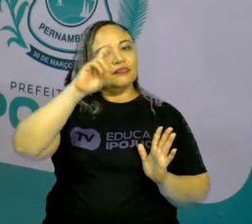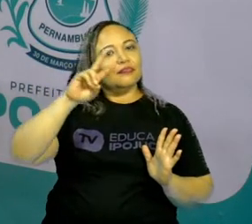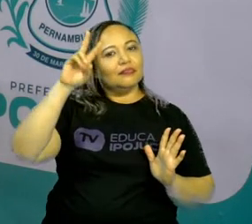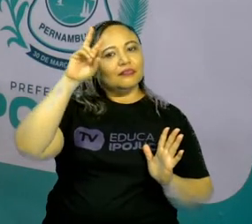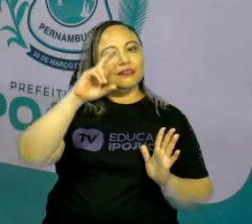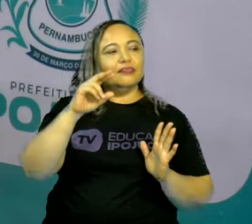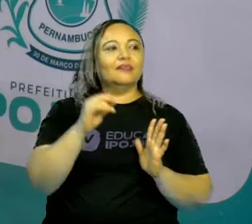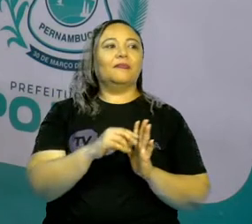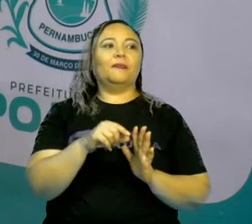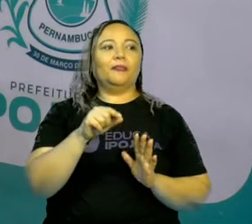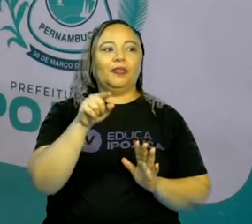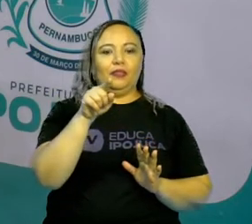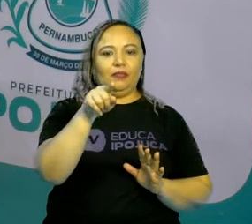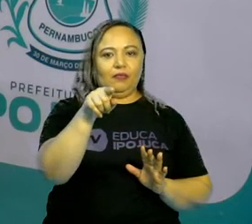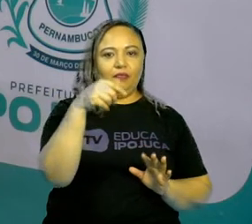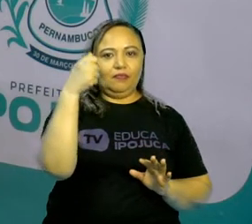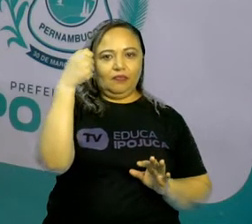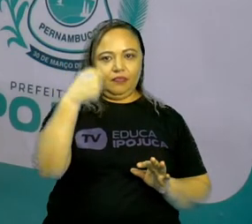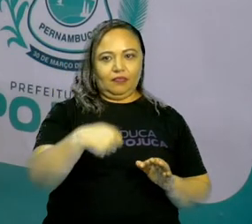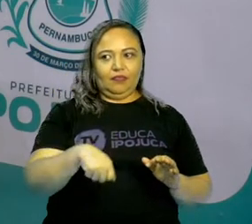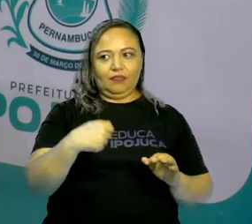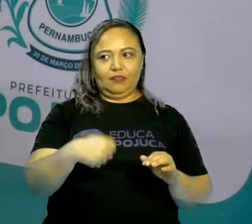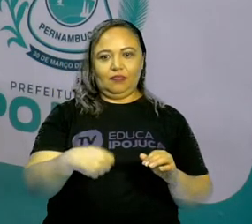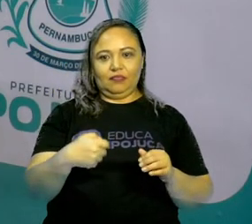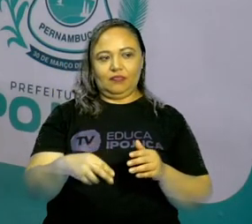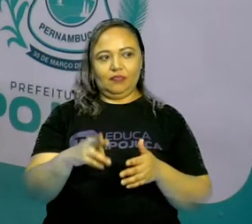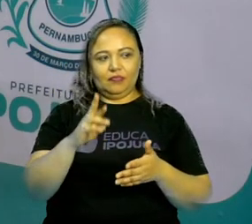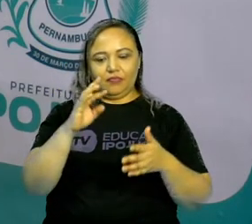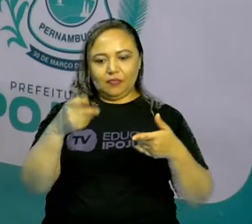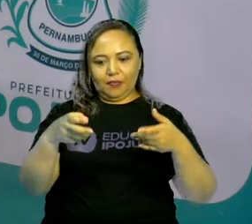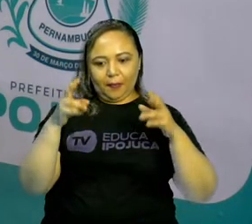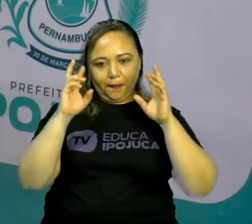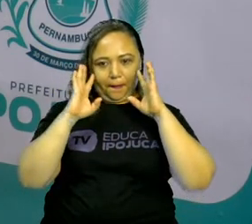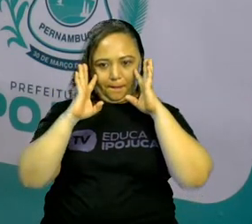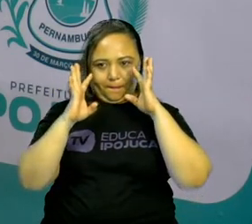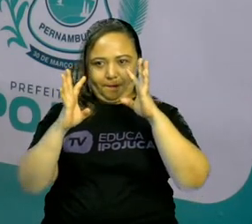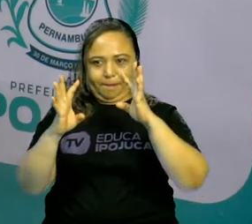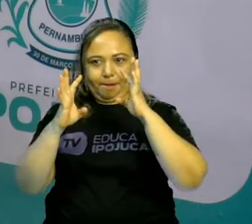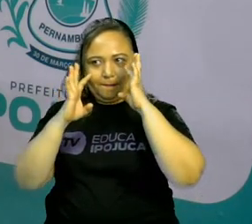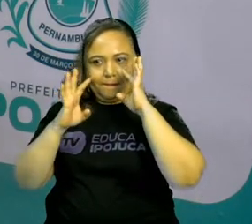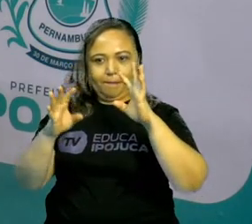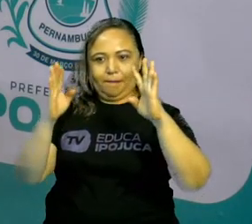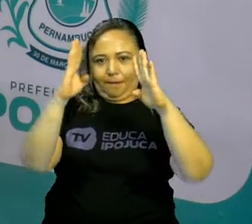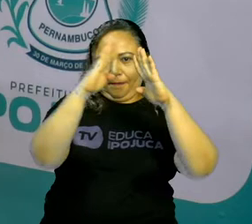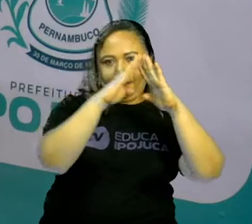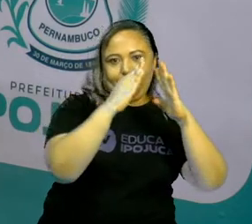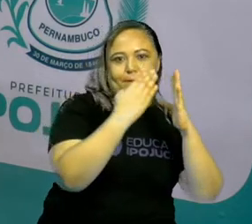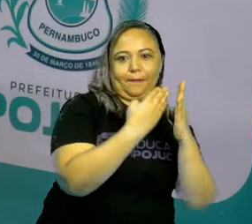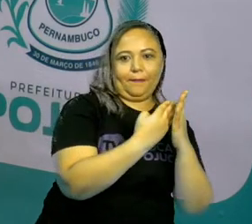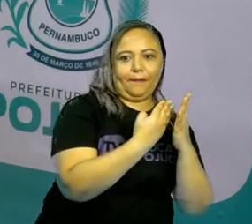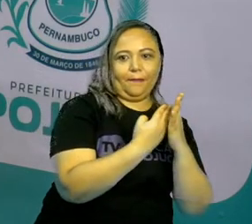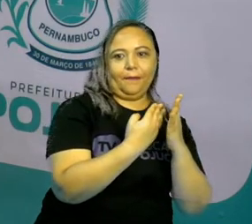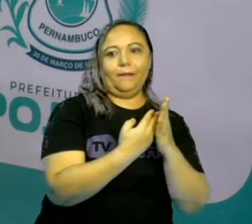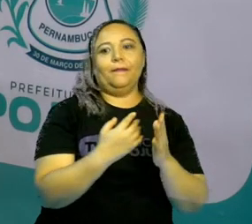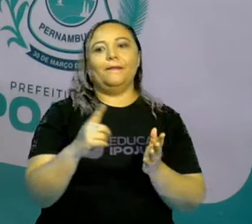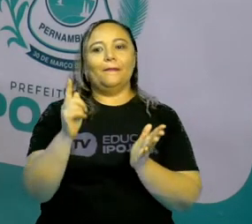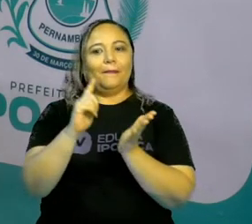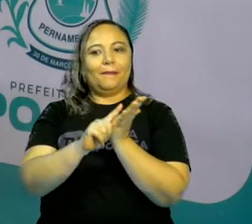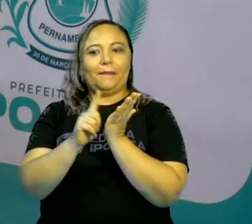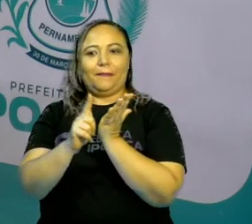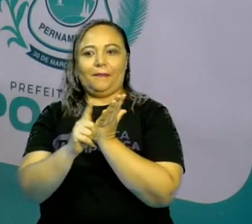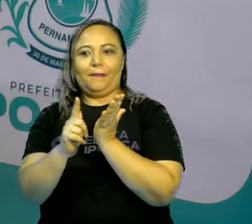vocês precisam fazer essas observações em casa, pegar as continhas